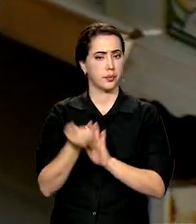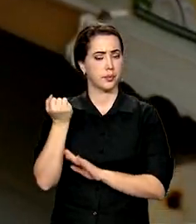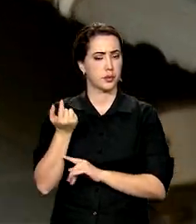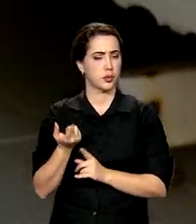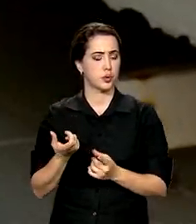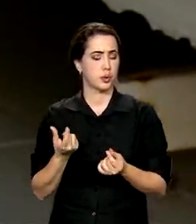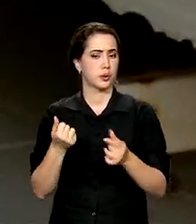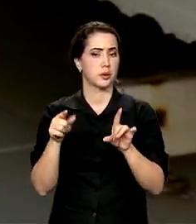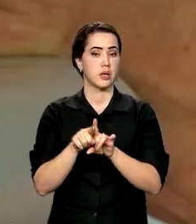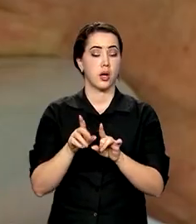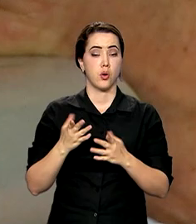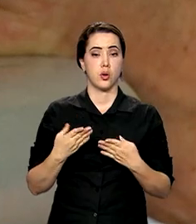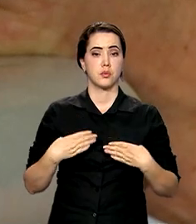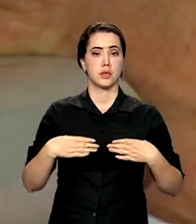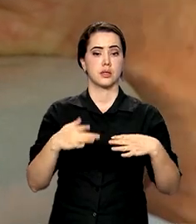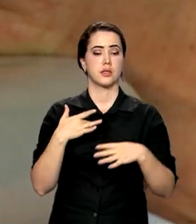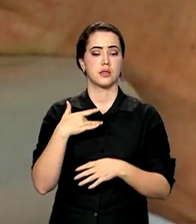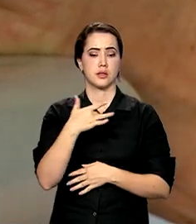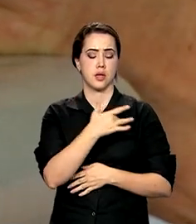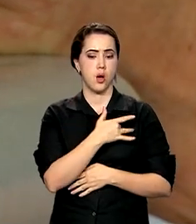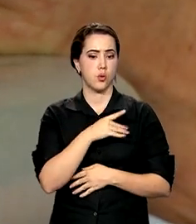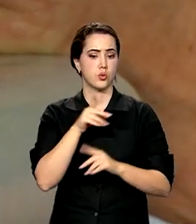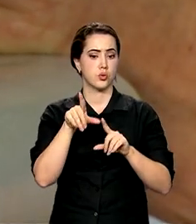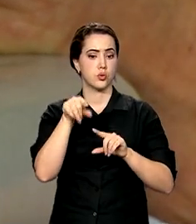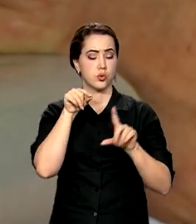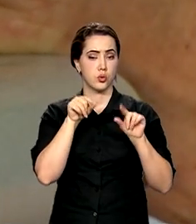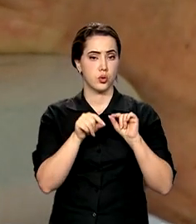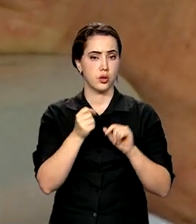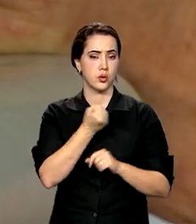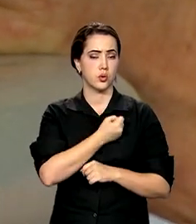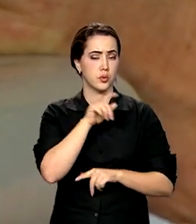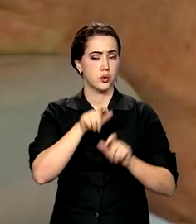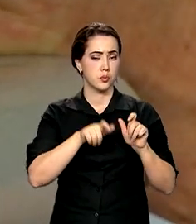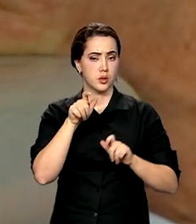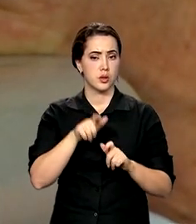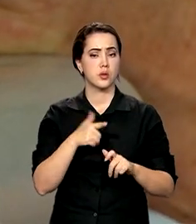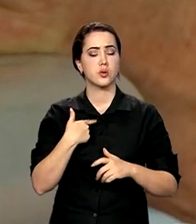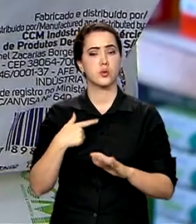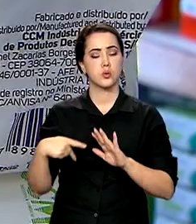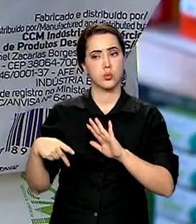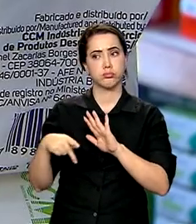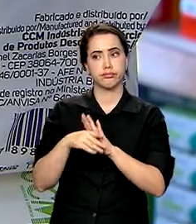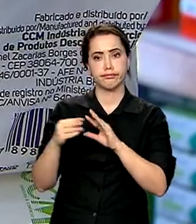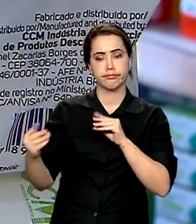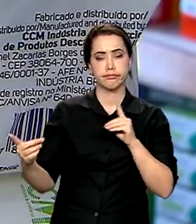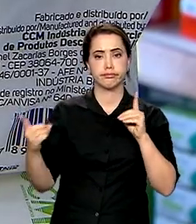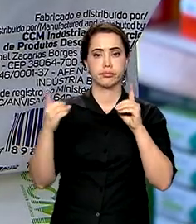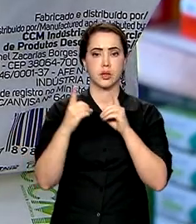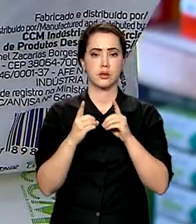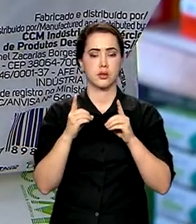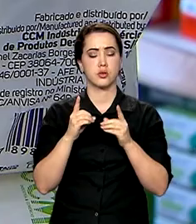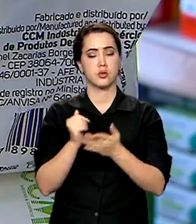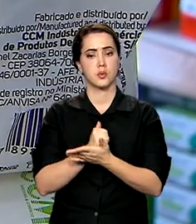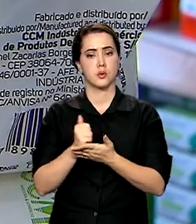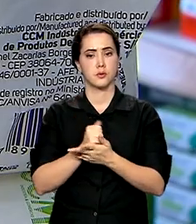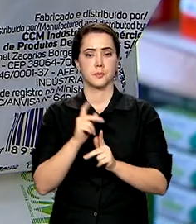Saúde, com a decisão, o número de clientes atendidas pelo farmácia popular aumentou